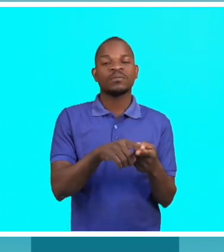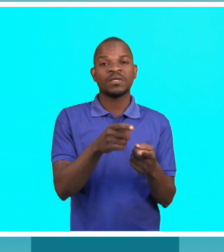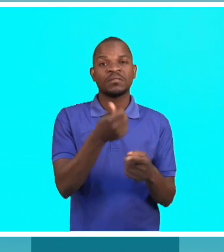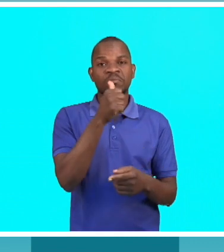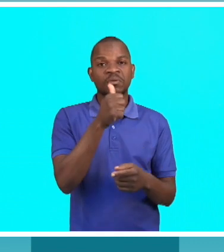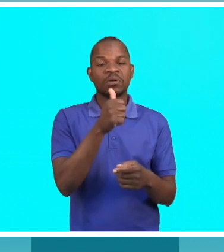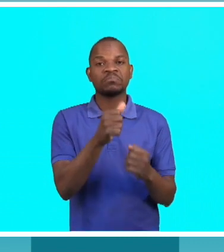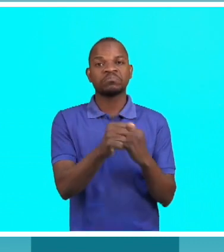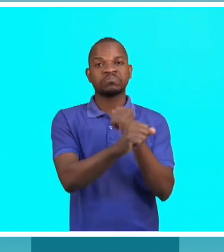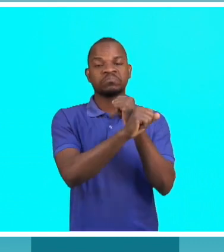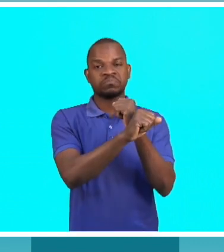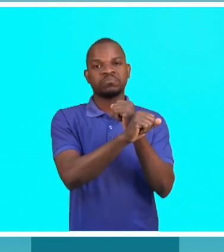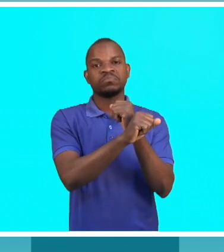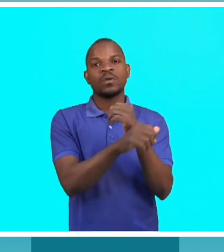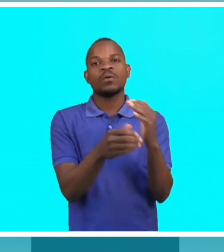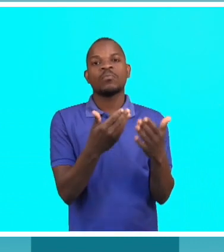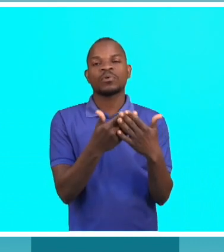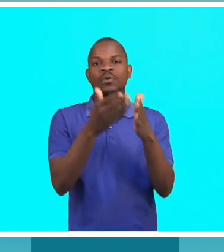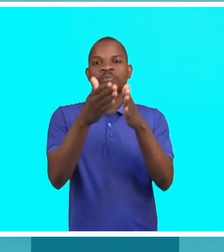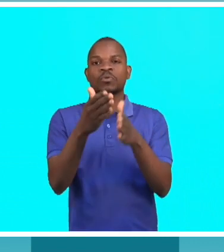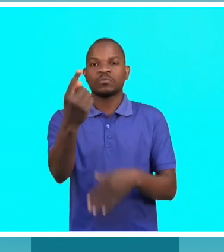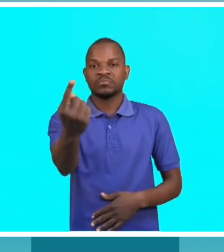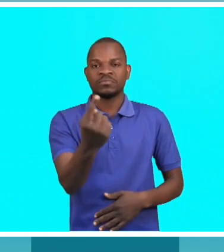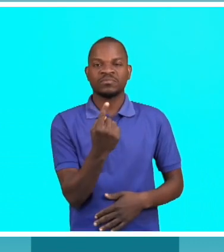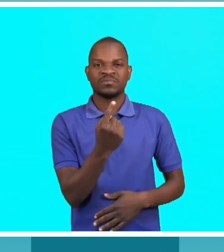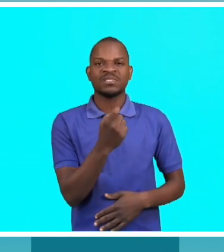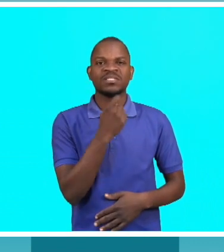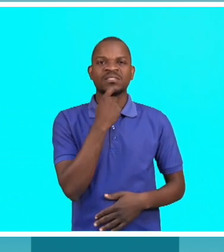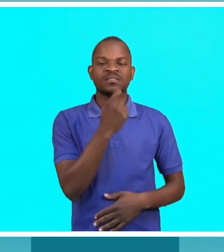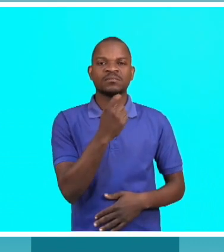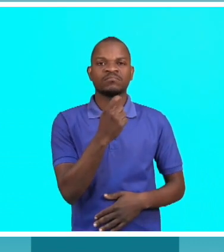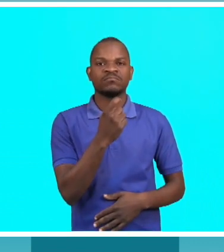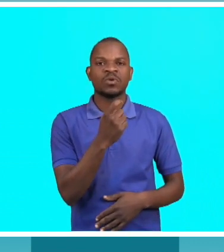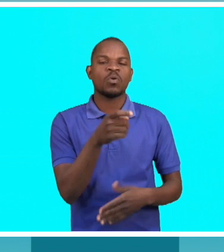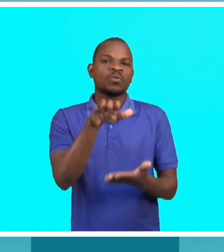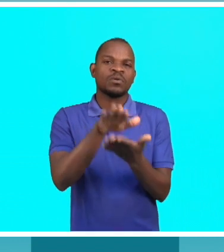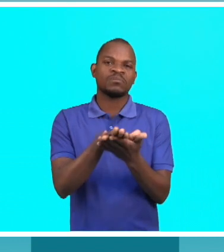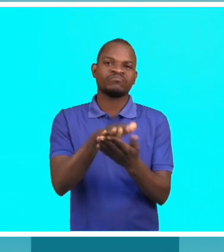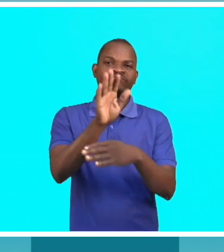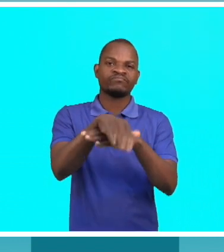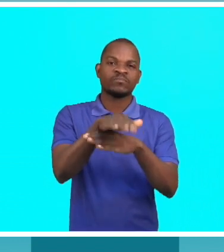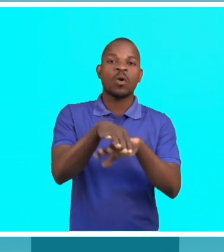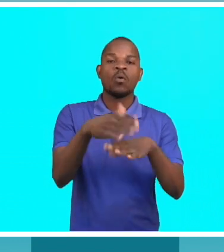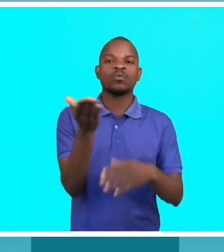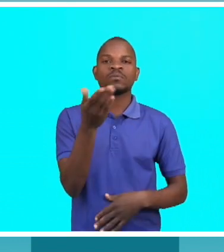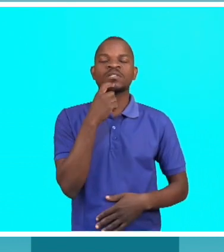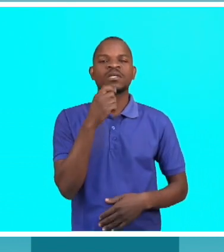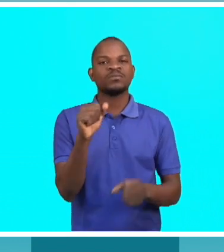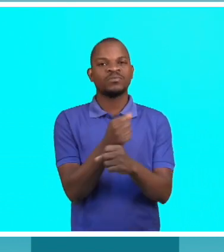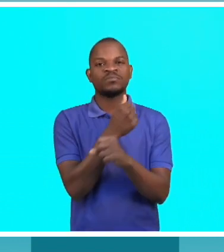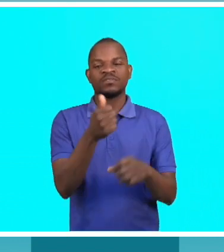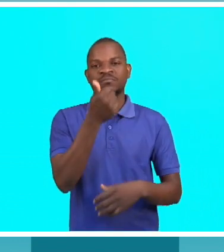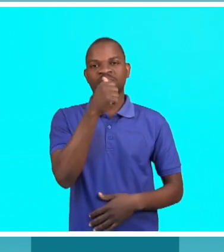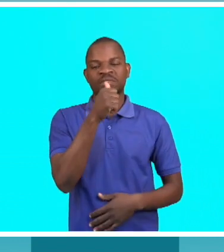droga lícita. Dificilmente irá aparecer alguém a dizer-te numa barraca, num restaurante, para não